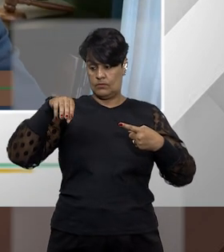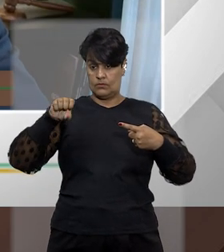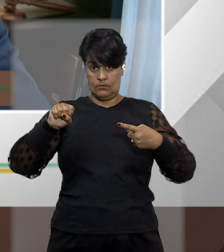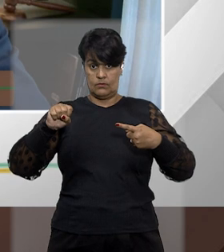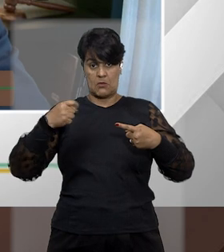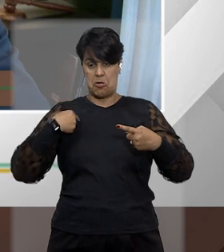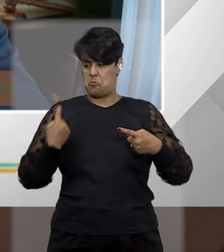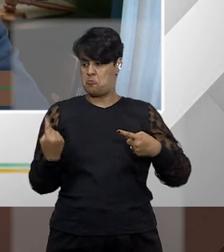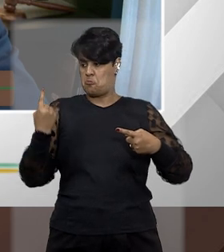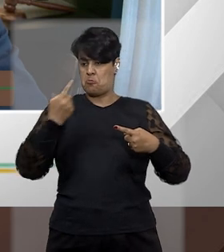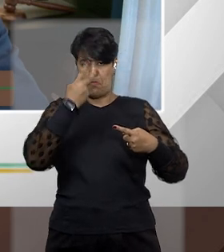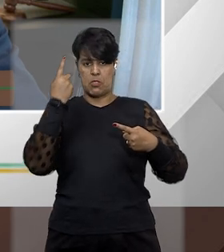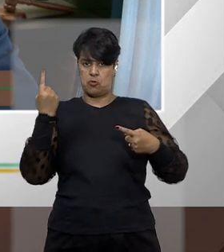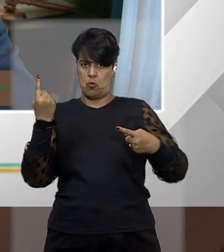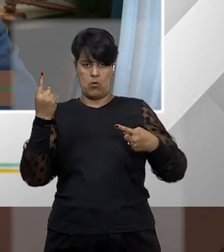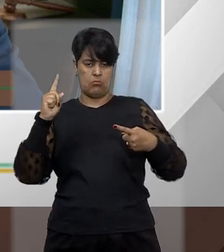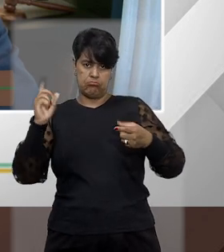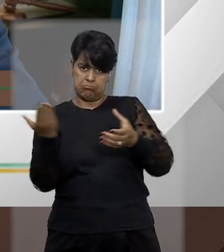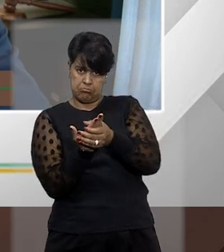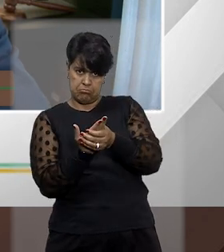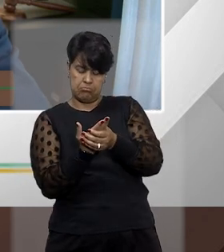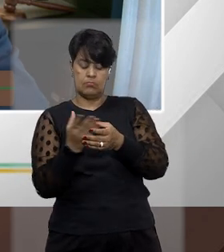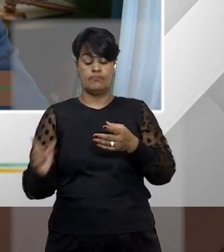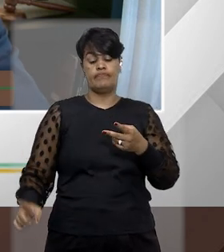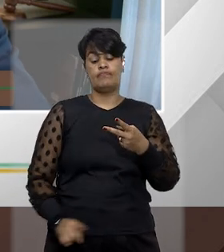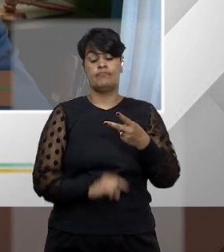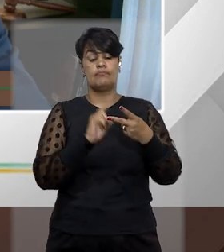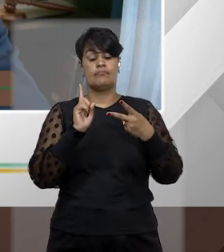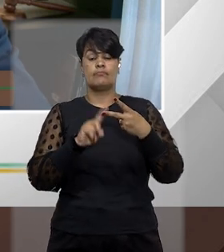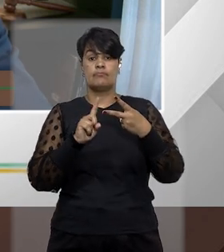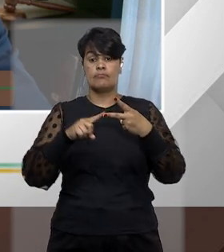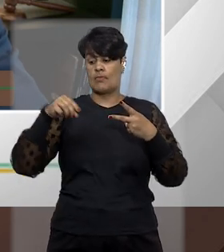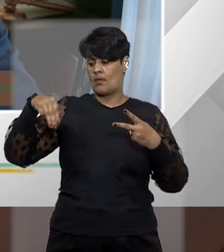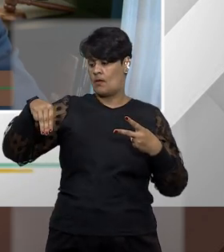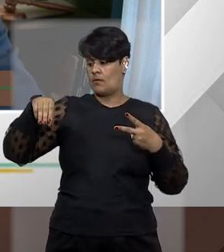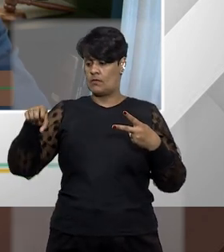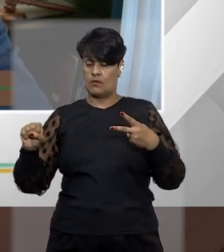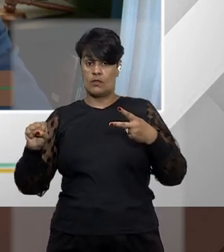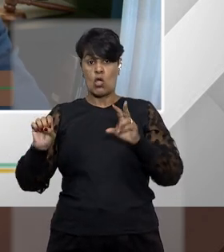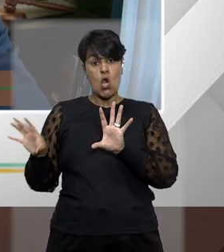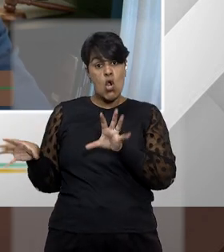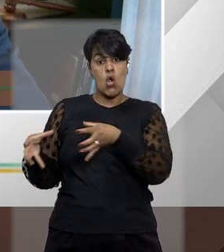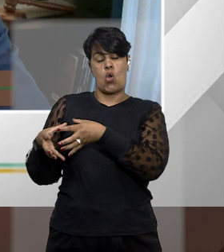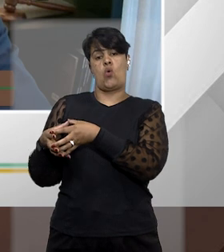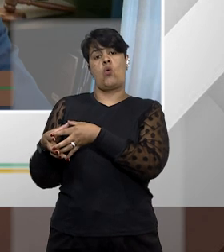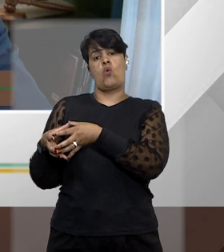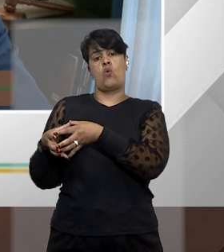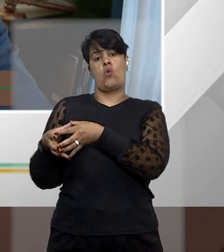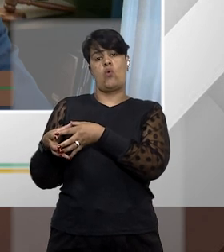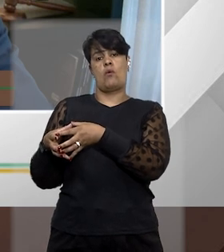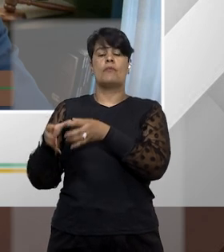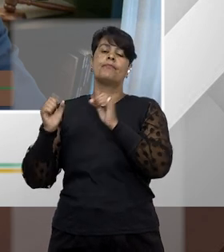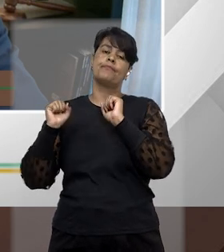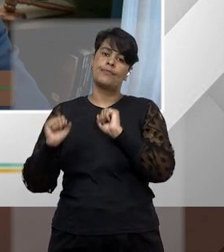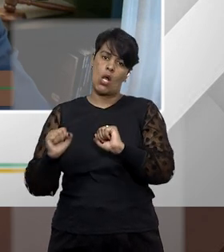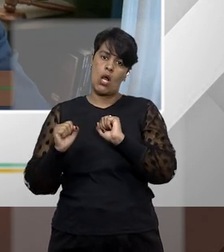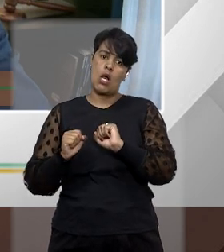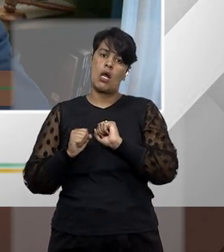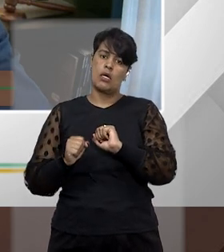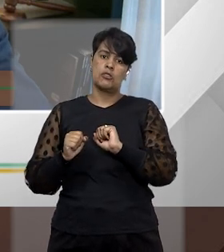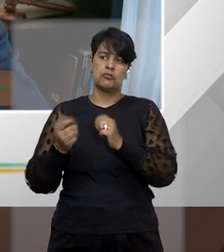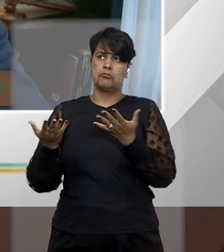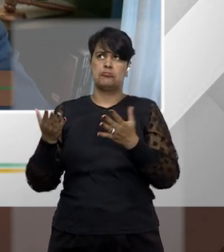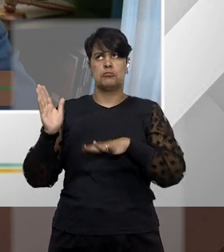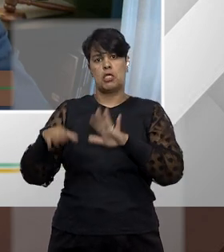proposto por um cidadão, e o mandado de segurança coletivo, que pode ser proposto por